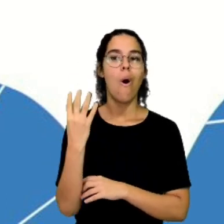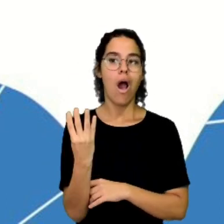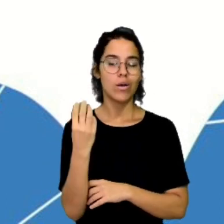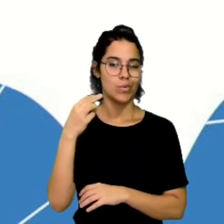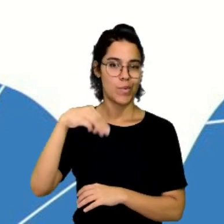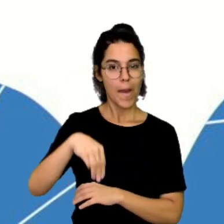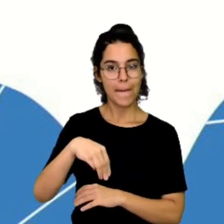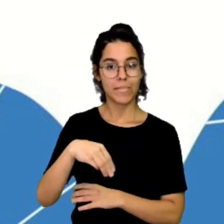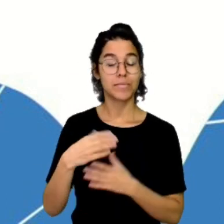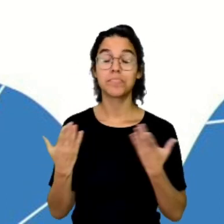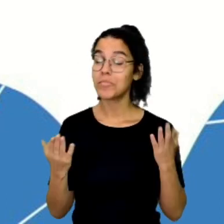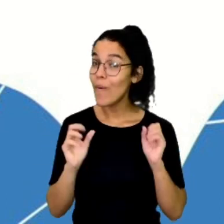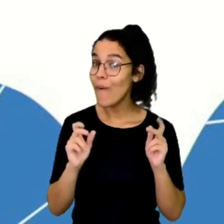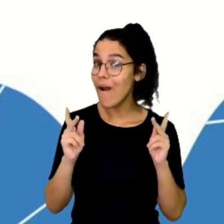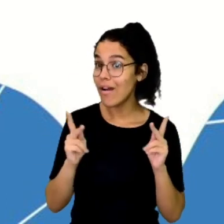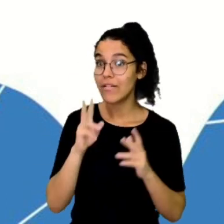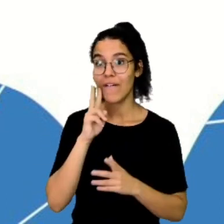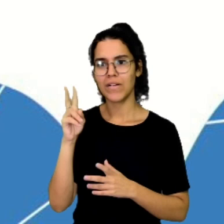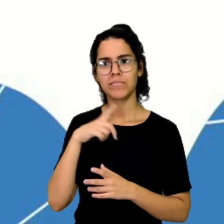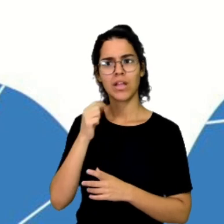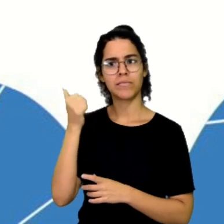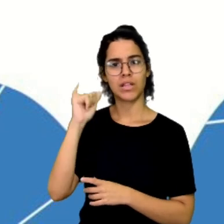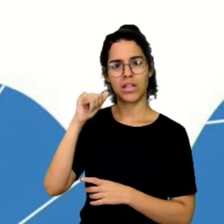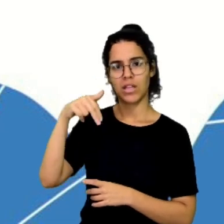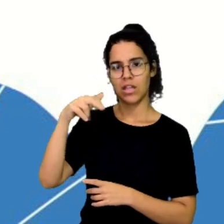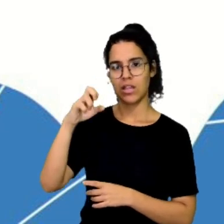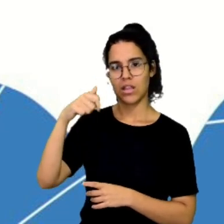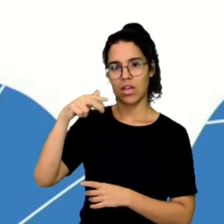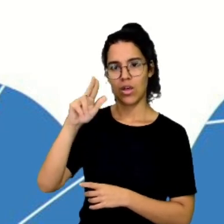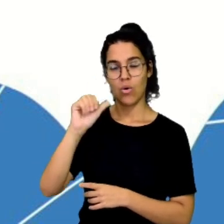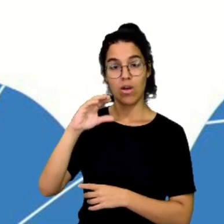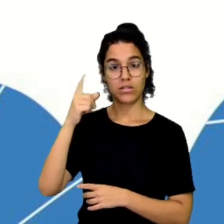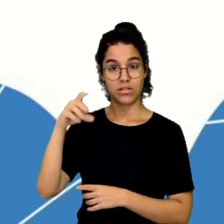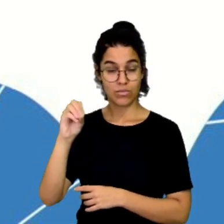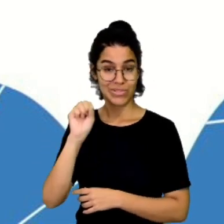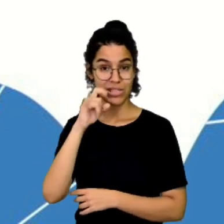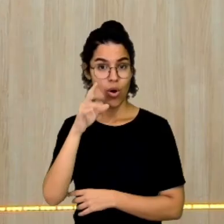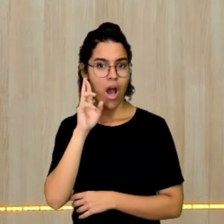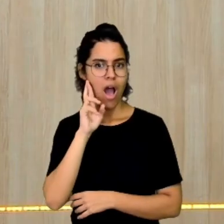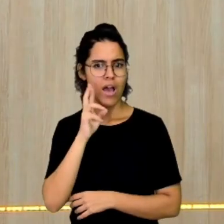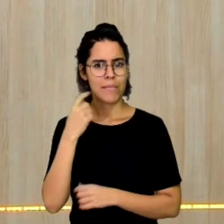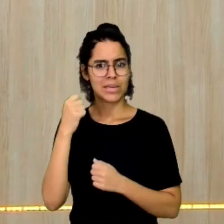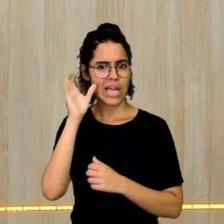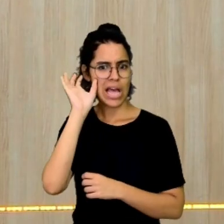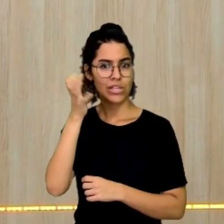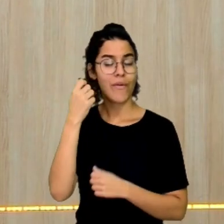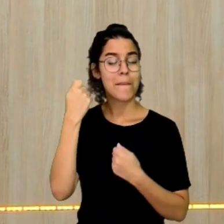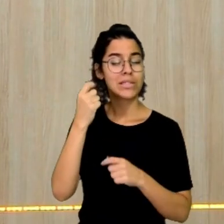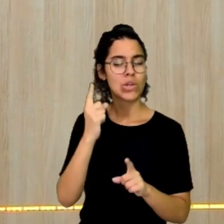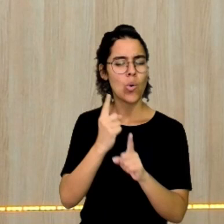Beleza? Então, eu tenho aí uma inequação. Para eu resolver uma inequação, preciso encontrar o valor desconhecido,